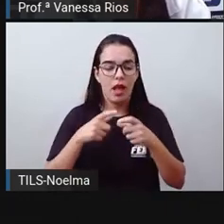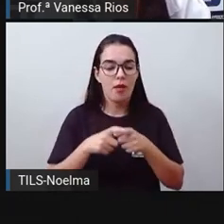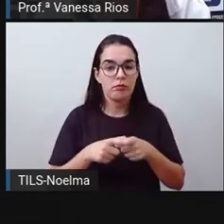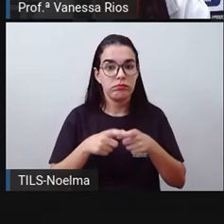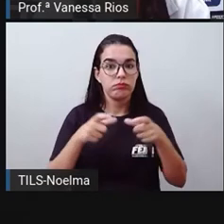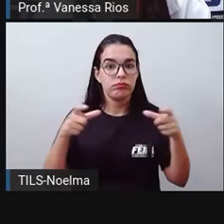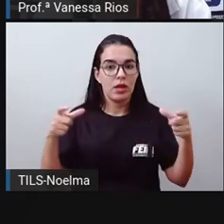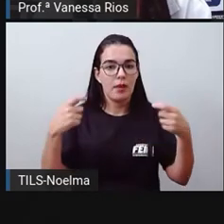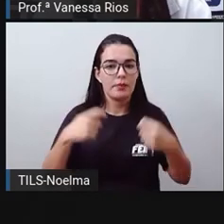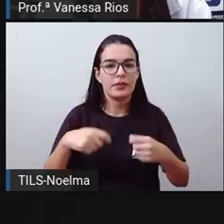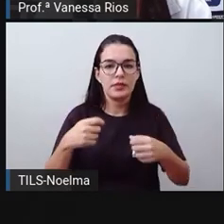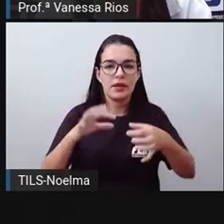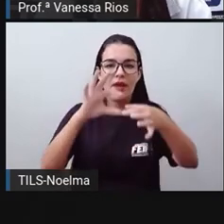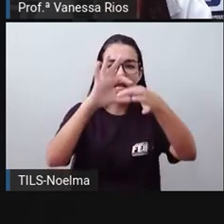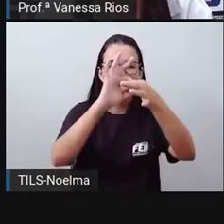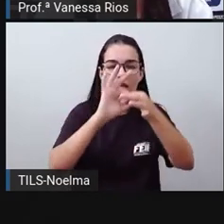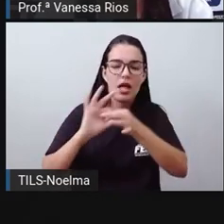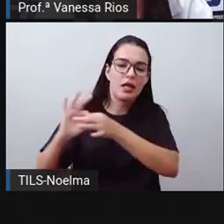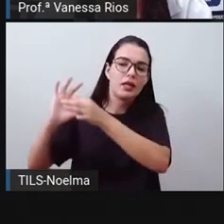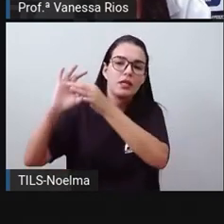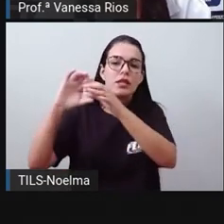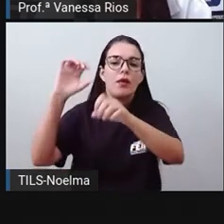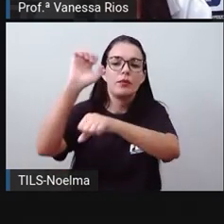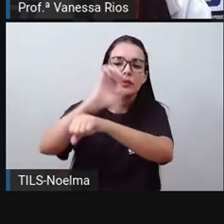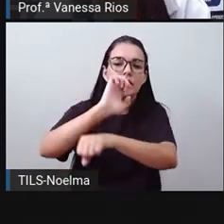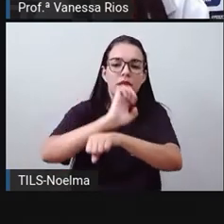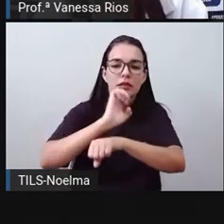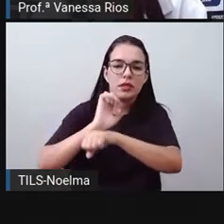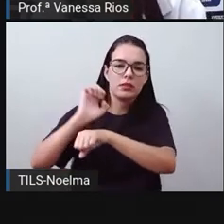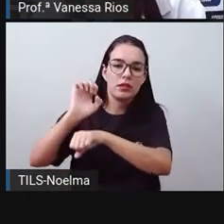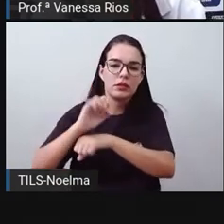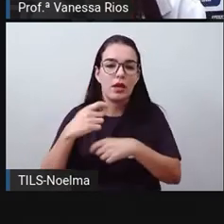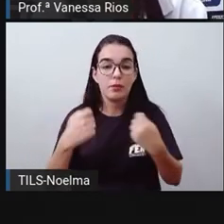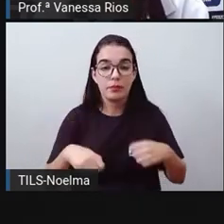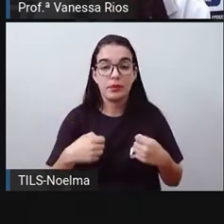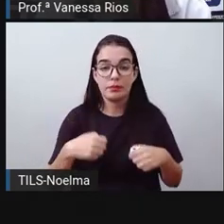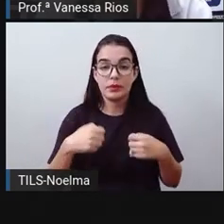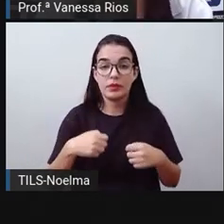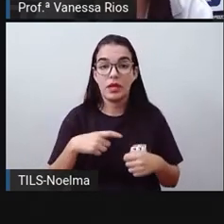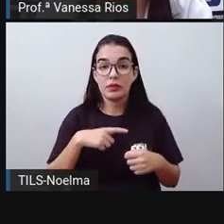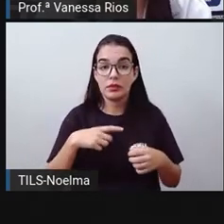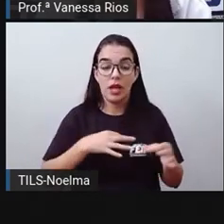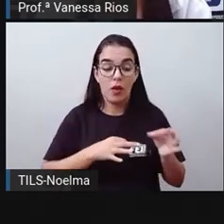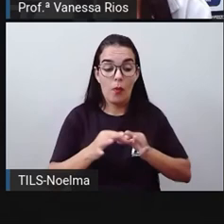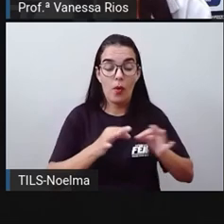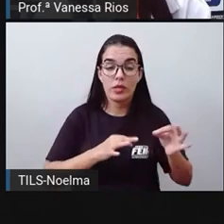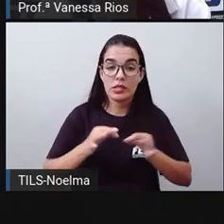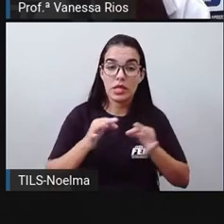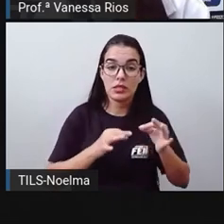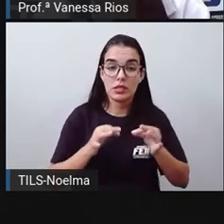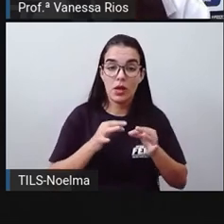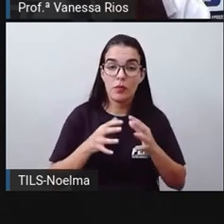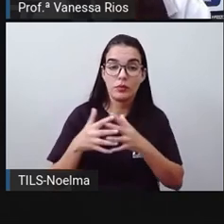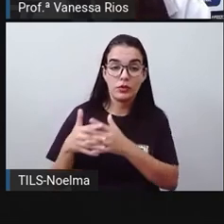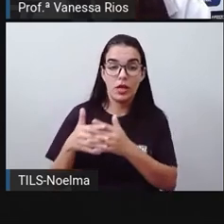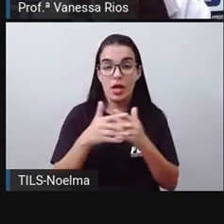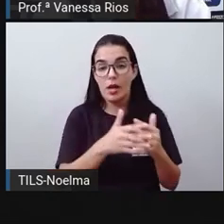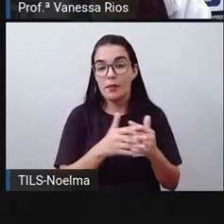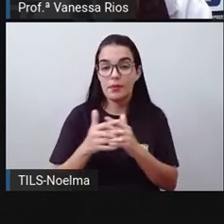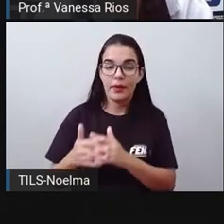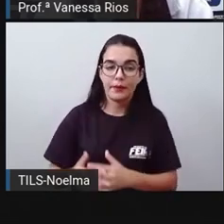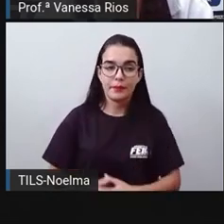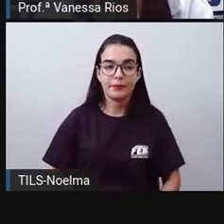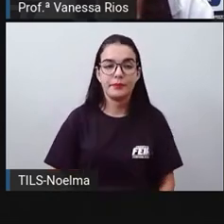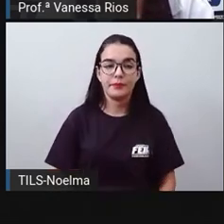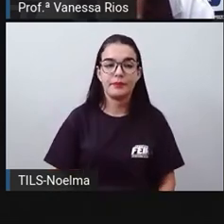integração territorial, o que incluía, sem dúvidas, uma rede de transporte articulada para todo o território nacional.